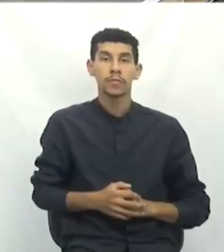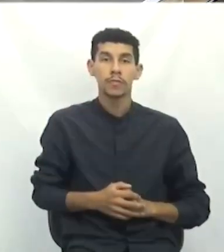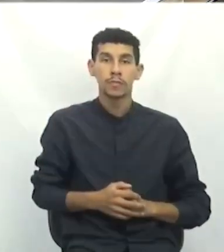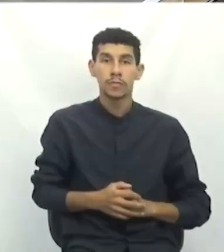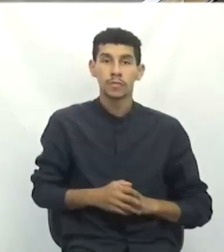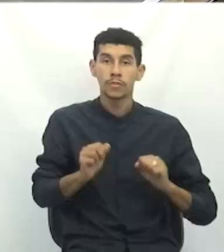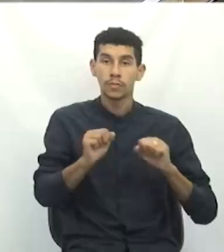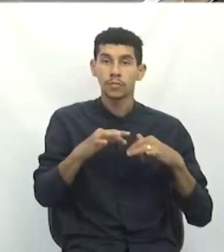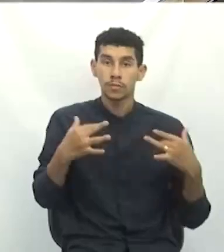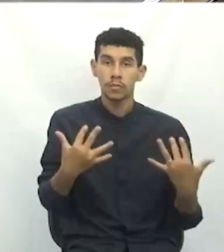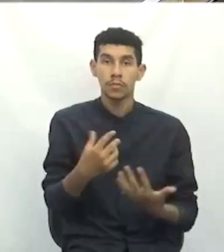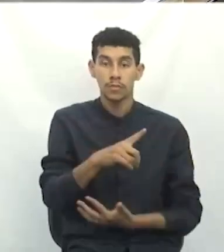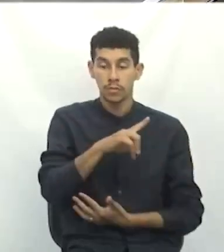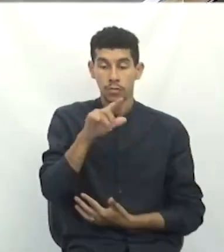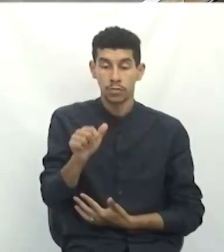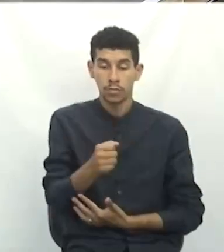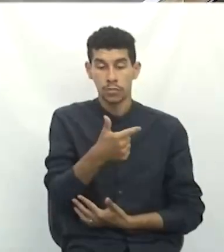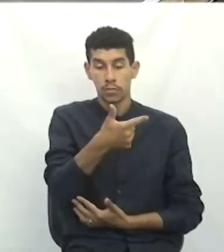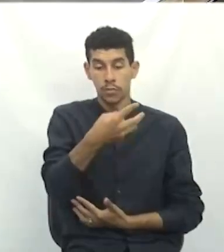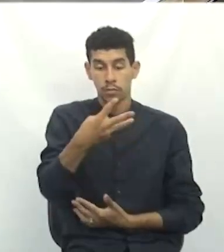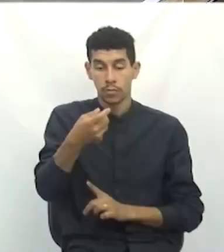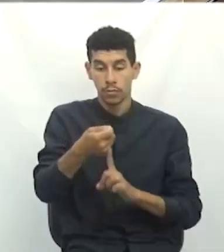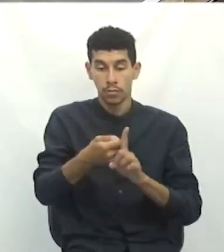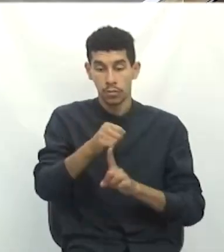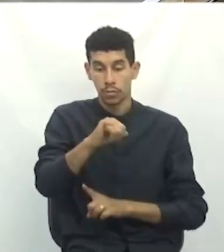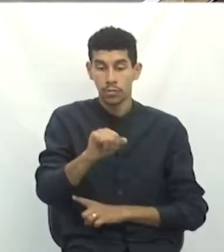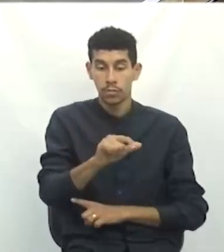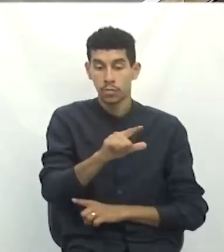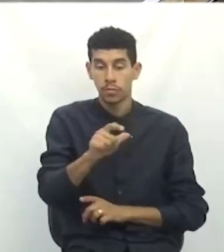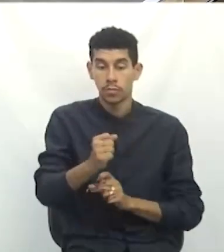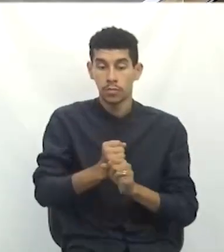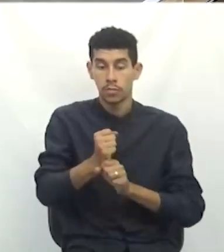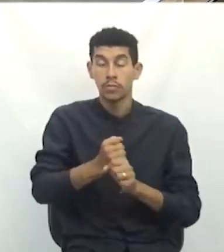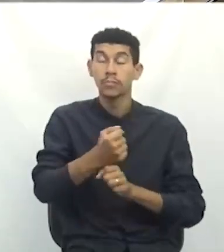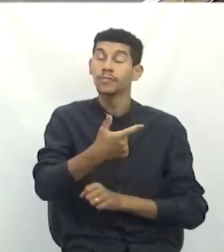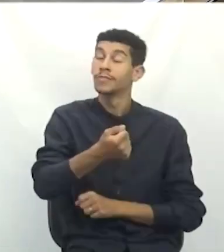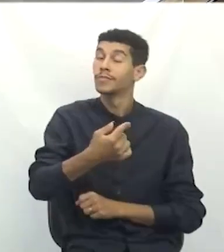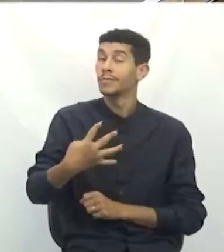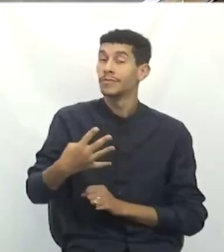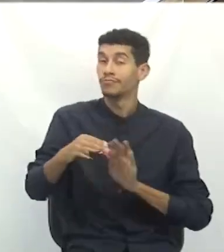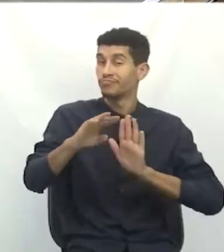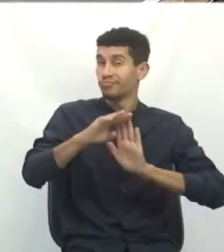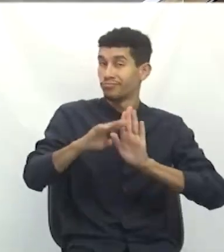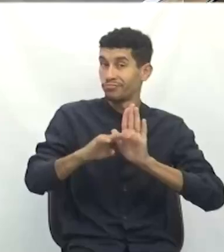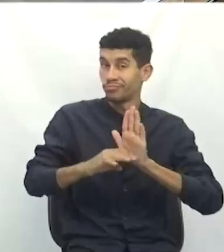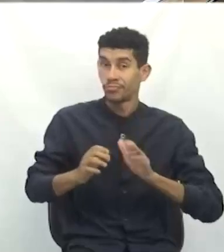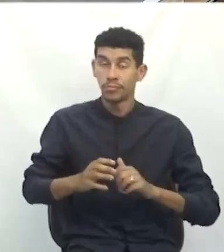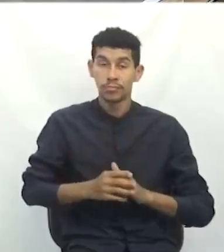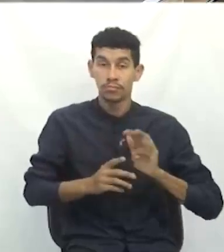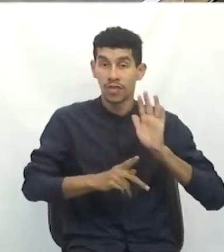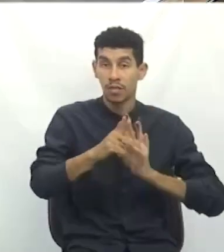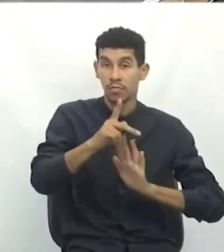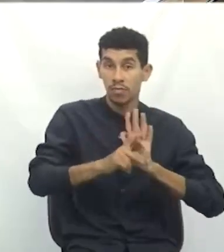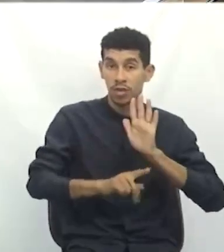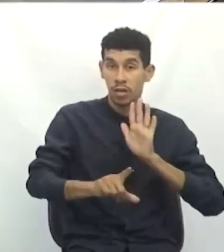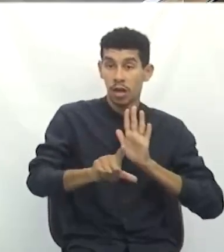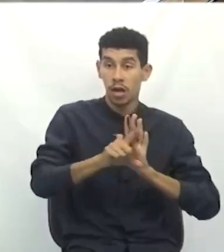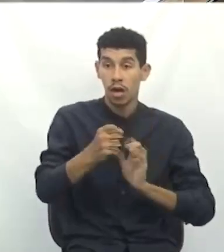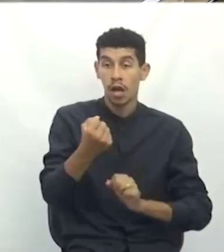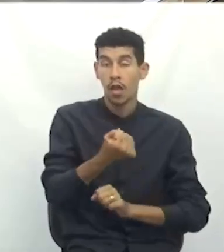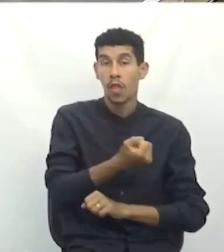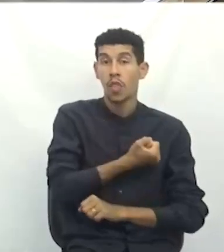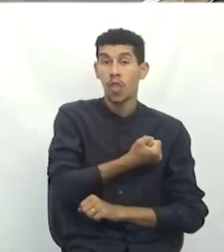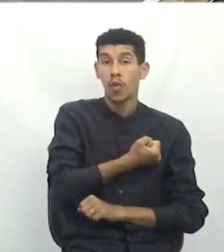Sessão do dia 23 de 07 de 2024. Expediente. Projeto de lei número PS